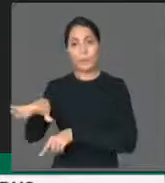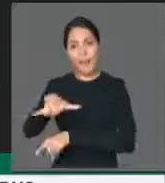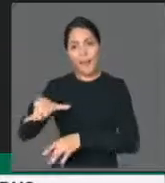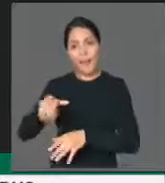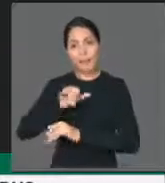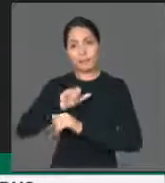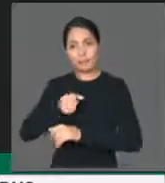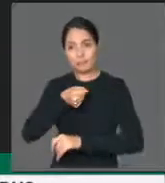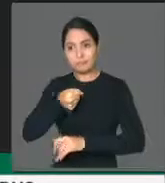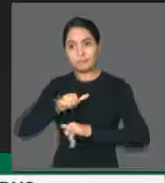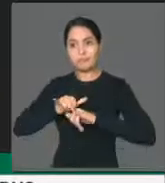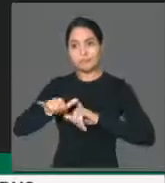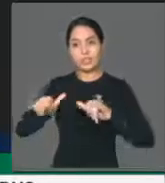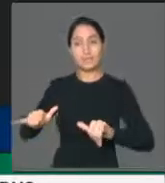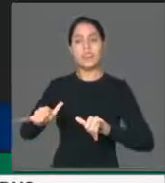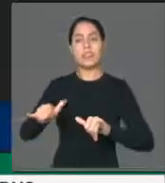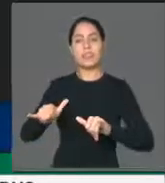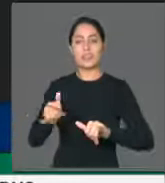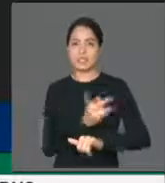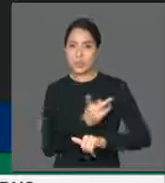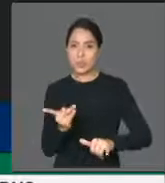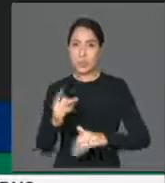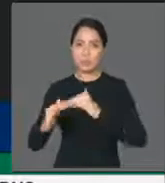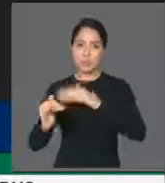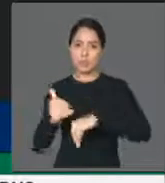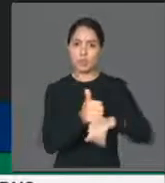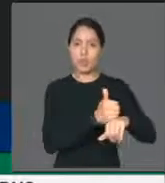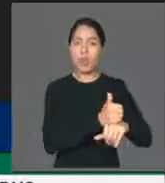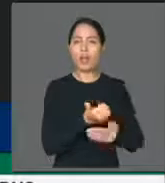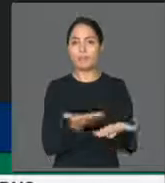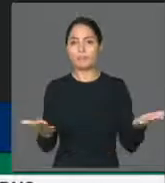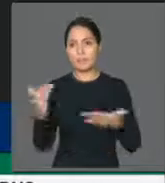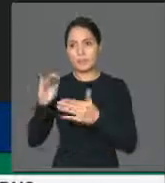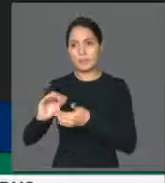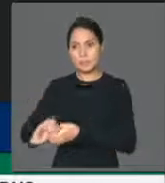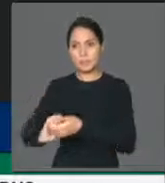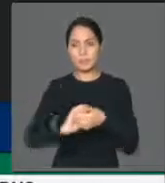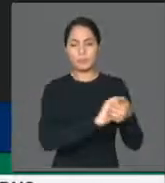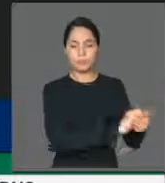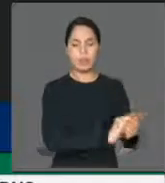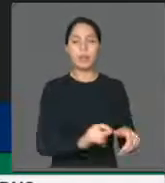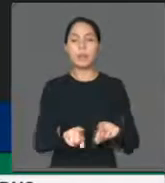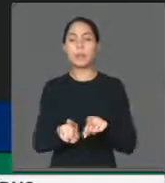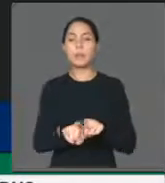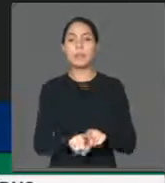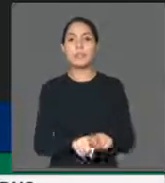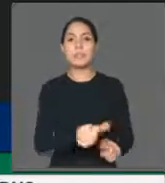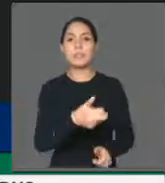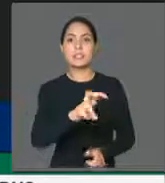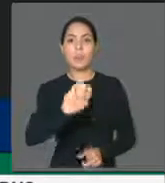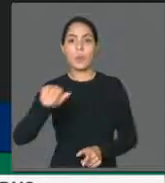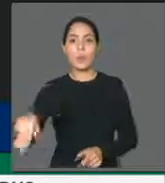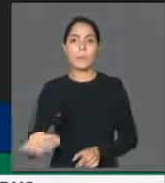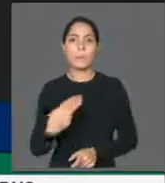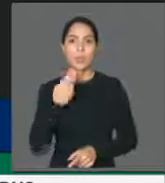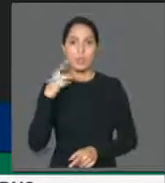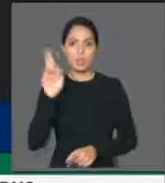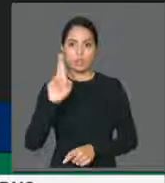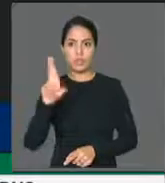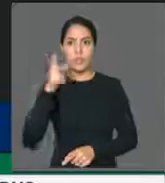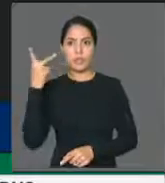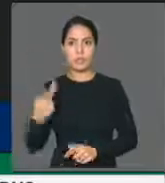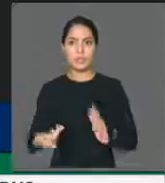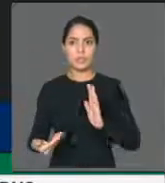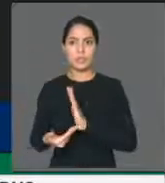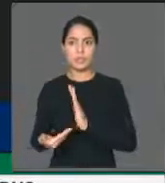presidente, pela decisão de transferir 150 milhões de reais da Casa da Câmara dos Deputados para o enfrentamento do coronavírus, da